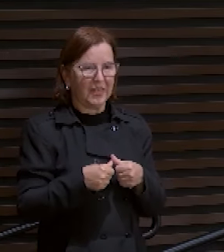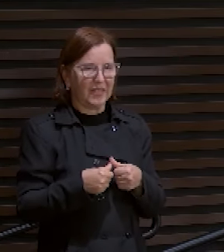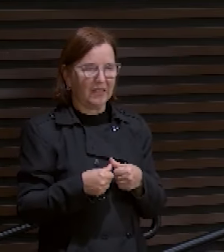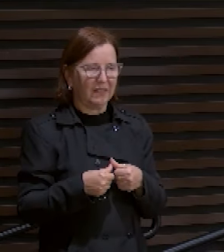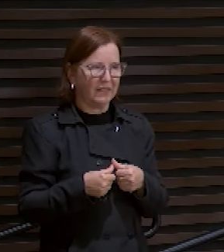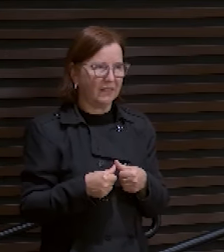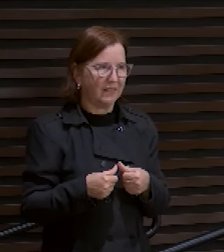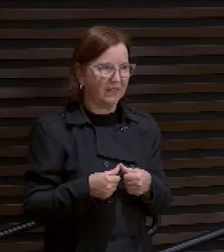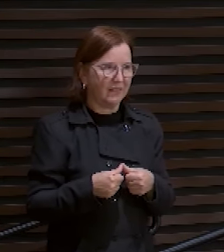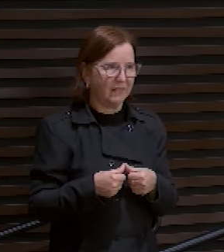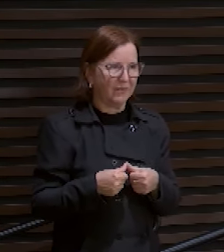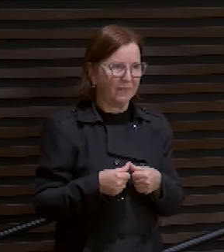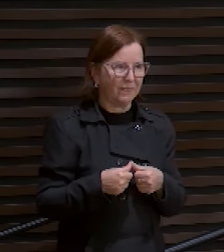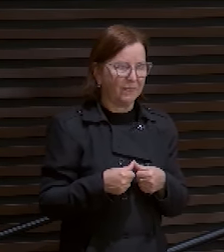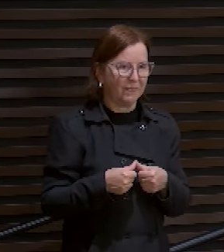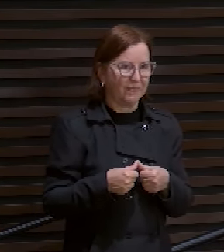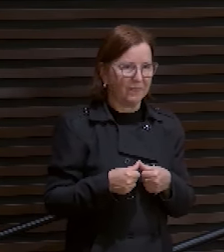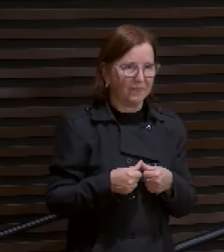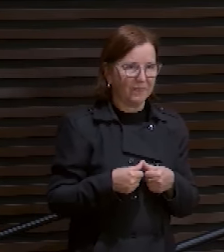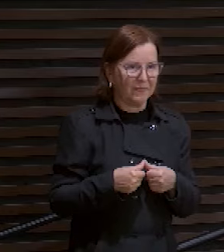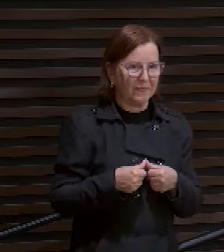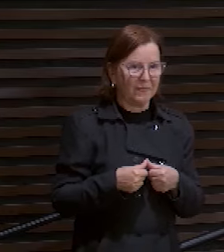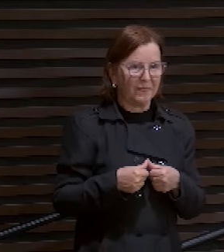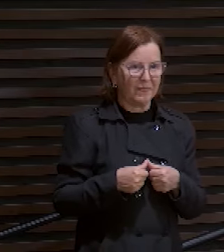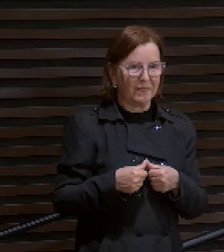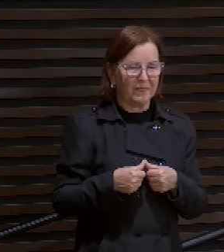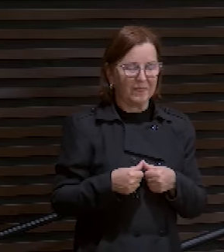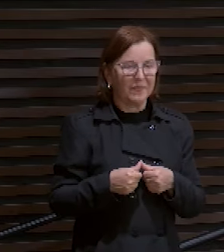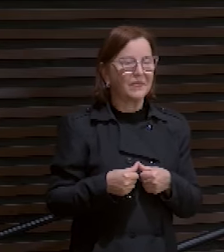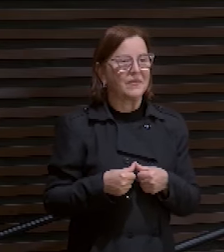que Jesus experimentou.